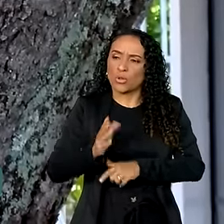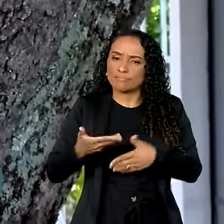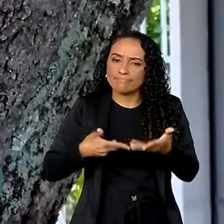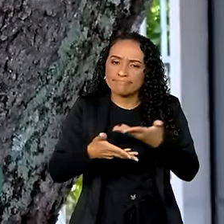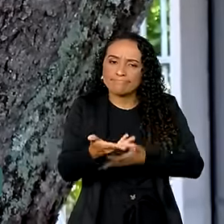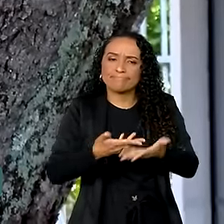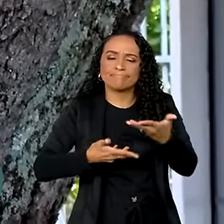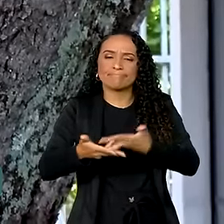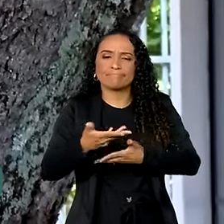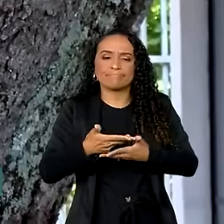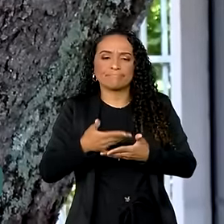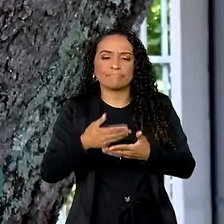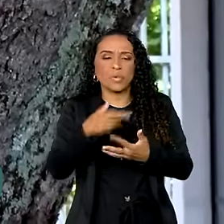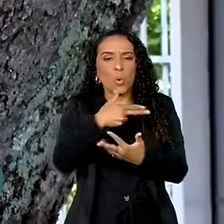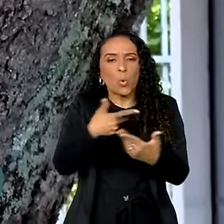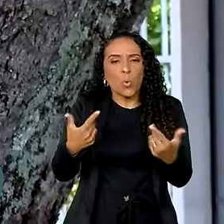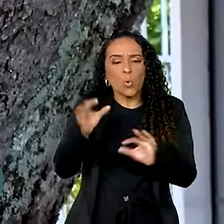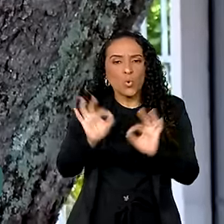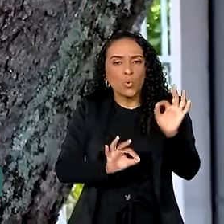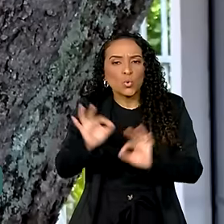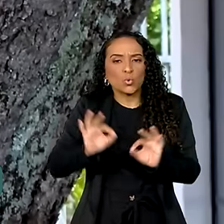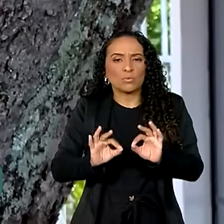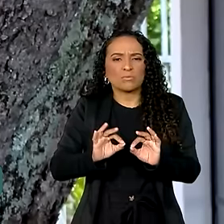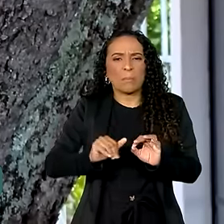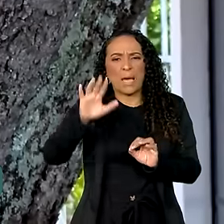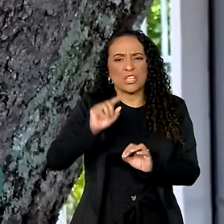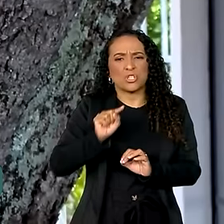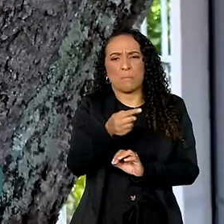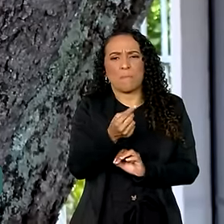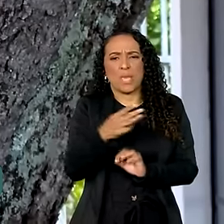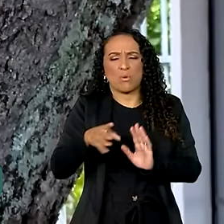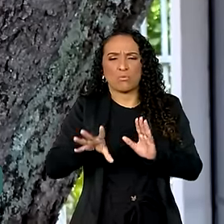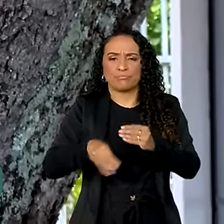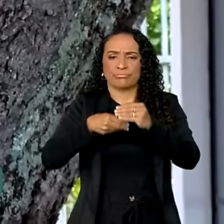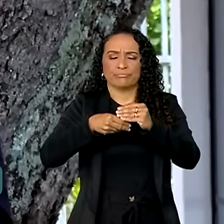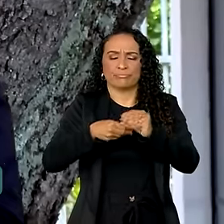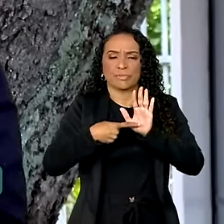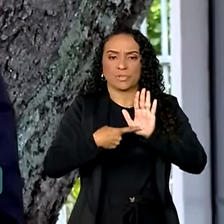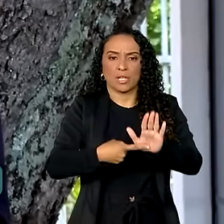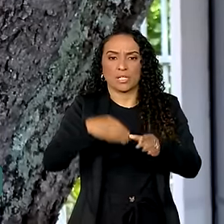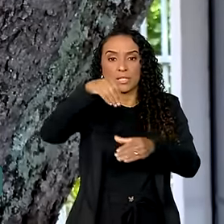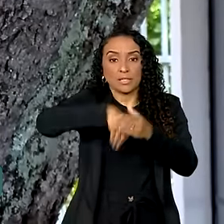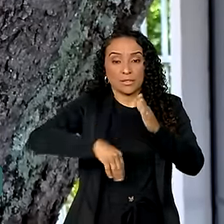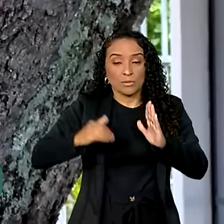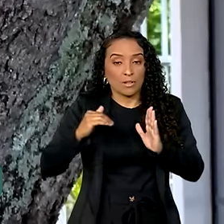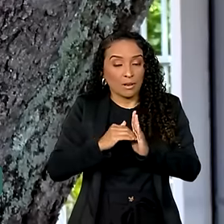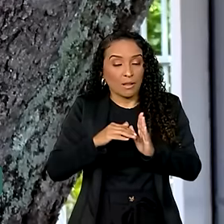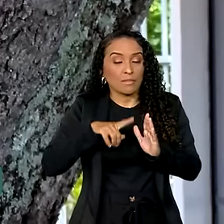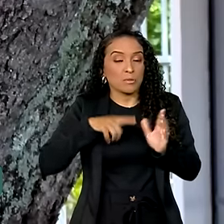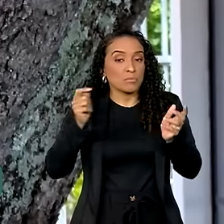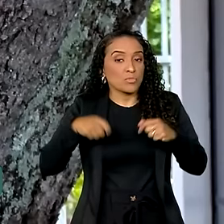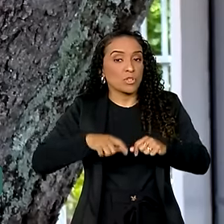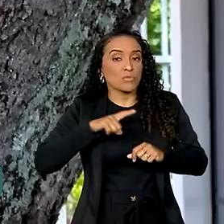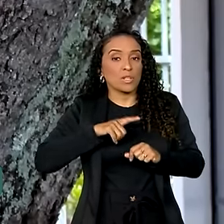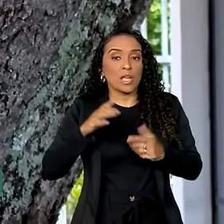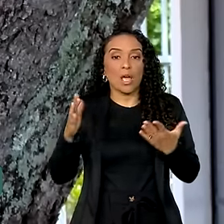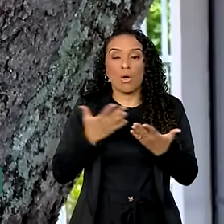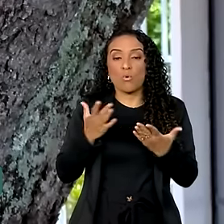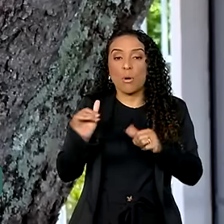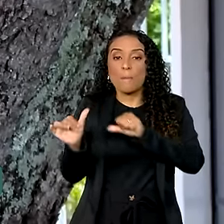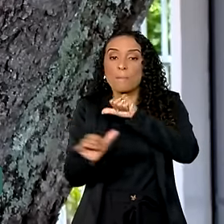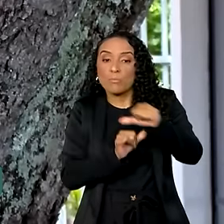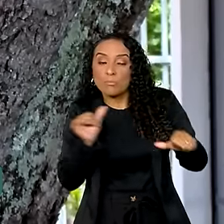apontamentos que possam ser trazidos pelo Senado. Tem mais de mil emendas apresentadas no Senado. Então, acreditamos que é possível que tenha algum tipo de